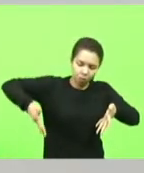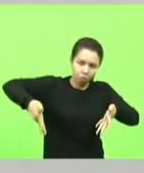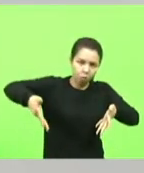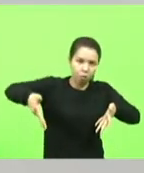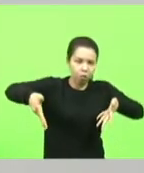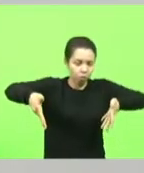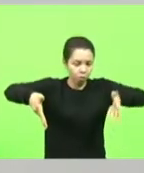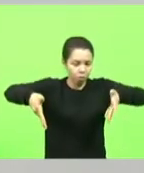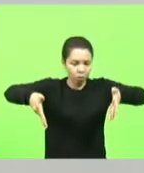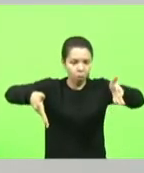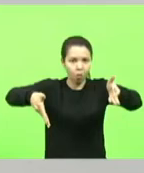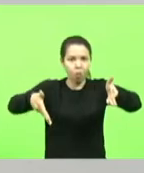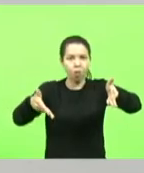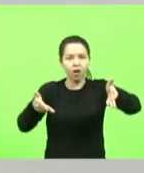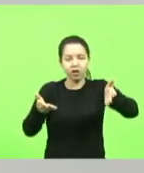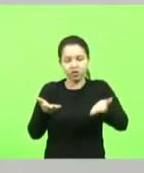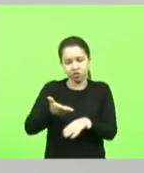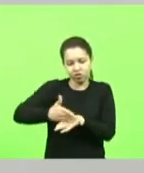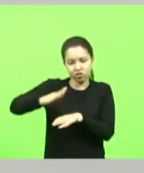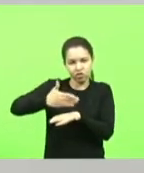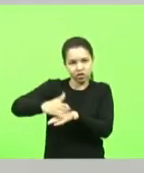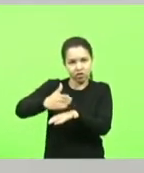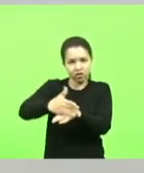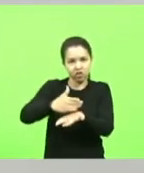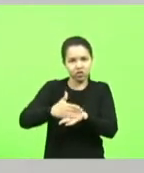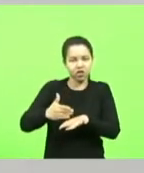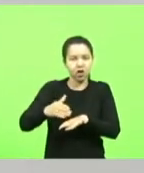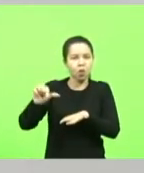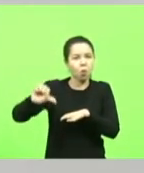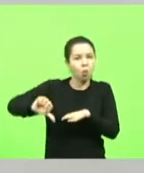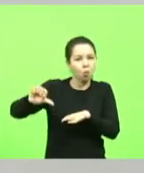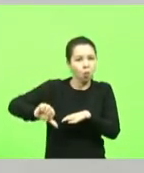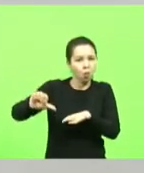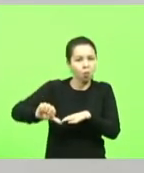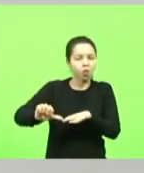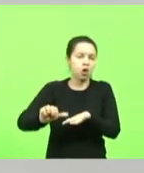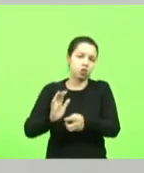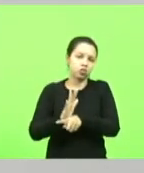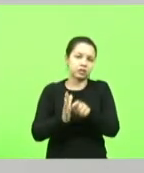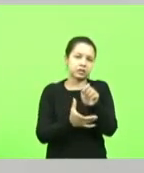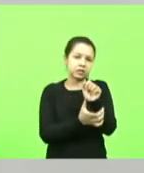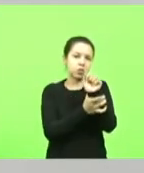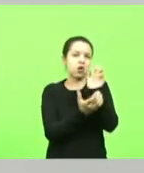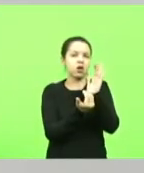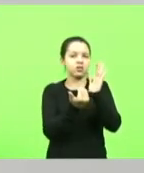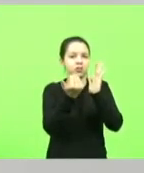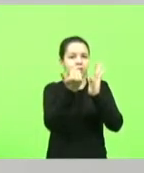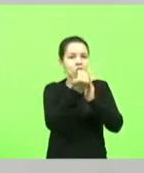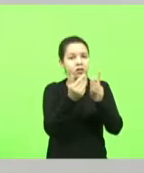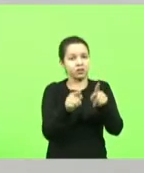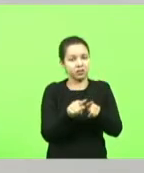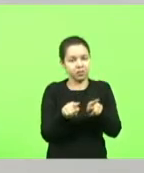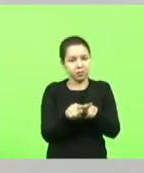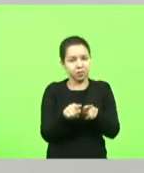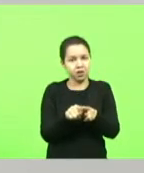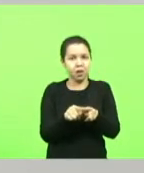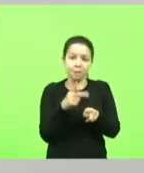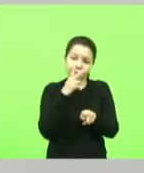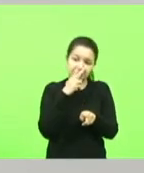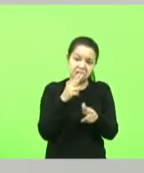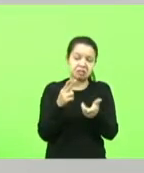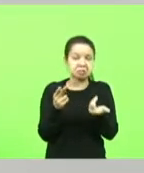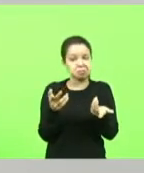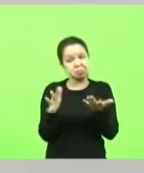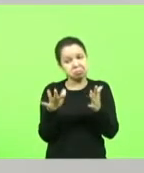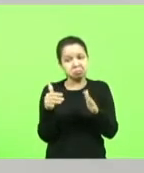estragado e dá segurança maior inclusive dá uma impressão pior porque fica aparecendo